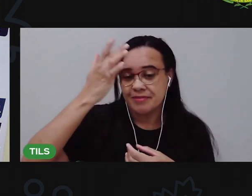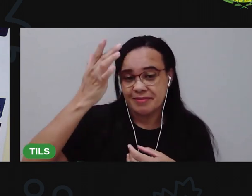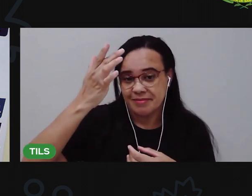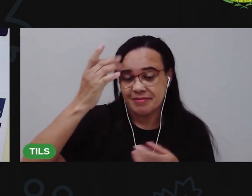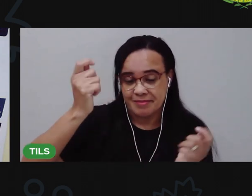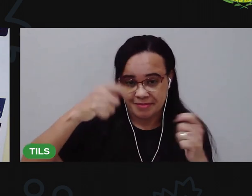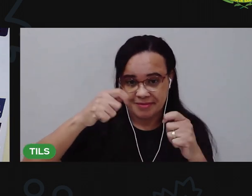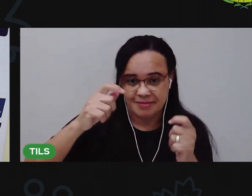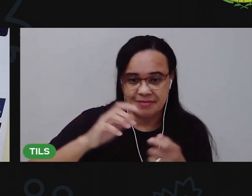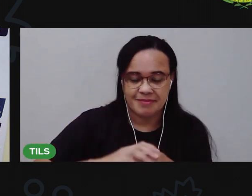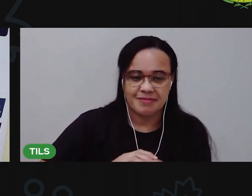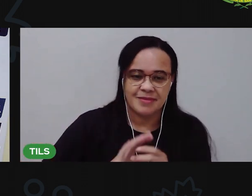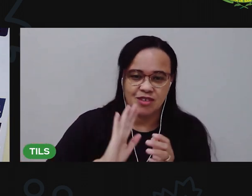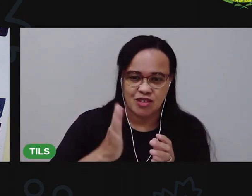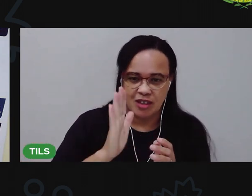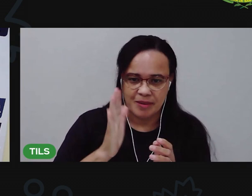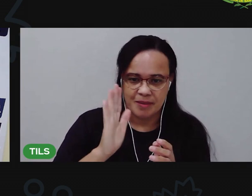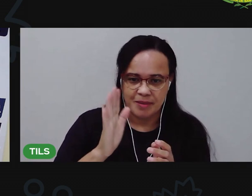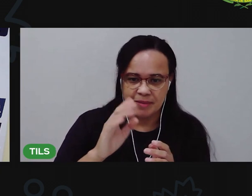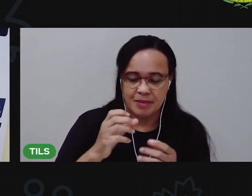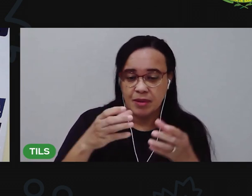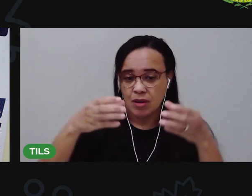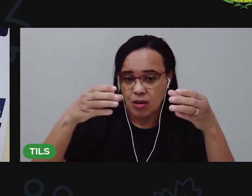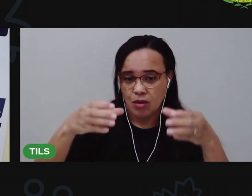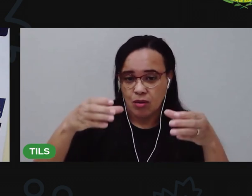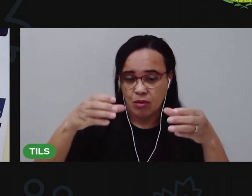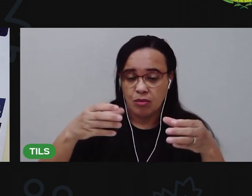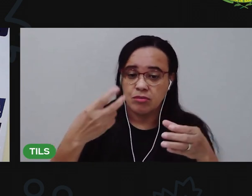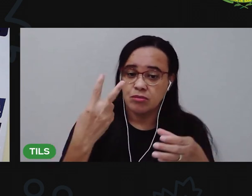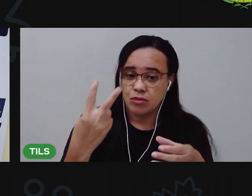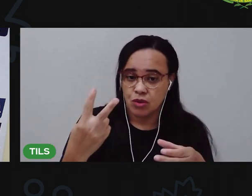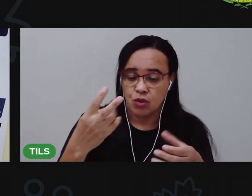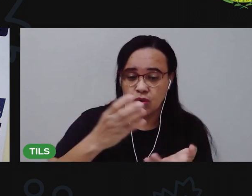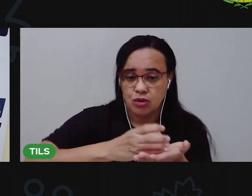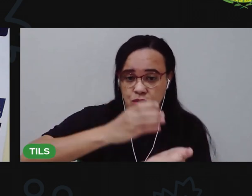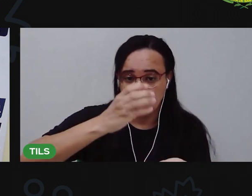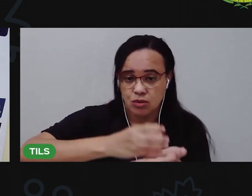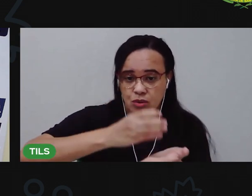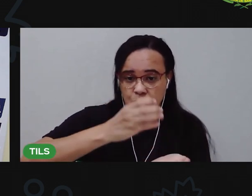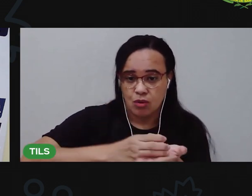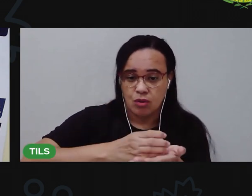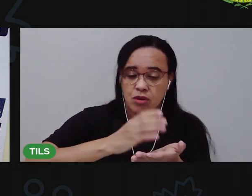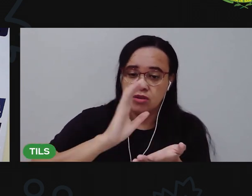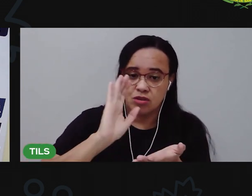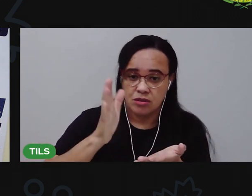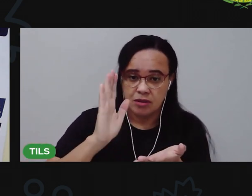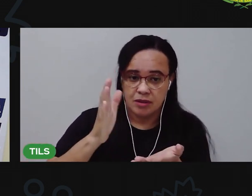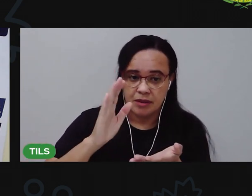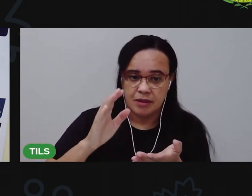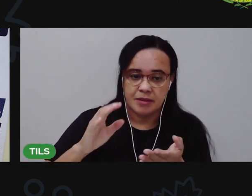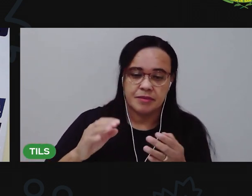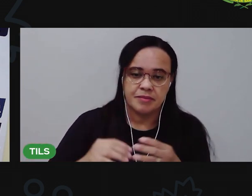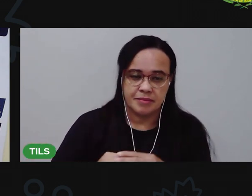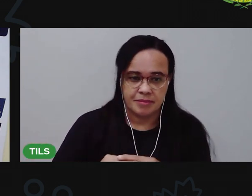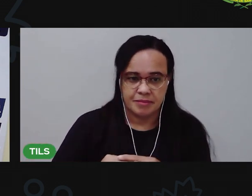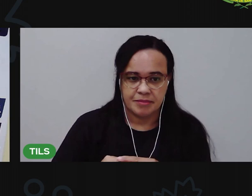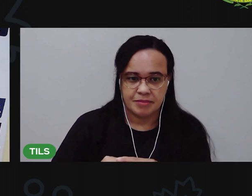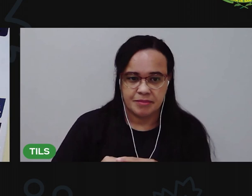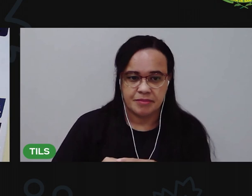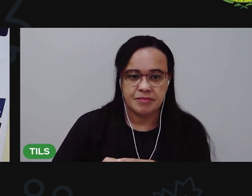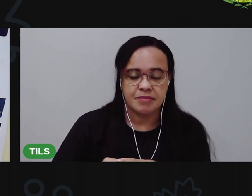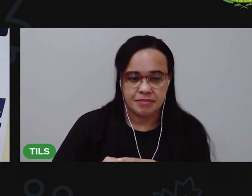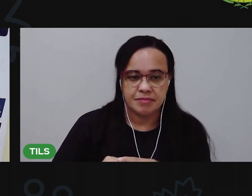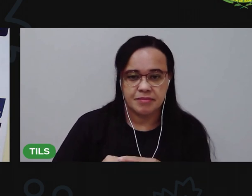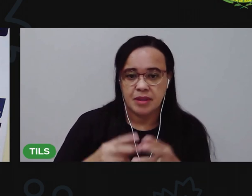Então eu já tô aqui com meus dois copos e uns furos. Esses copos vão ser